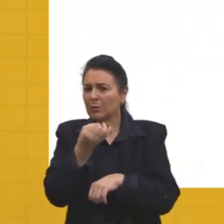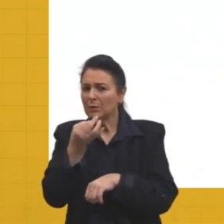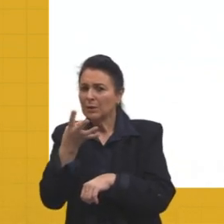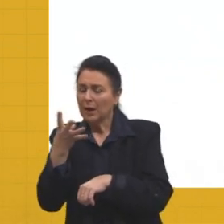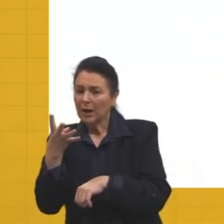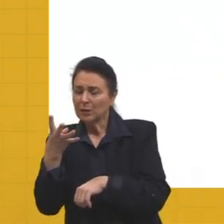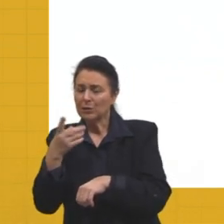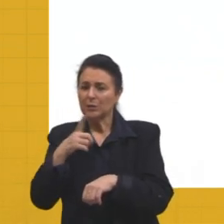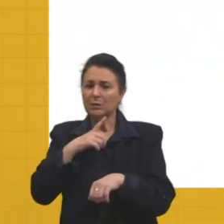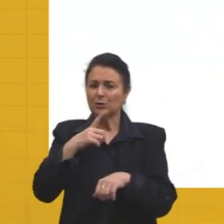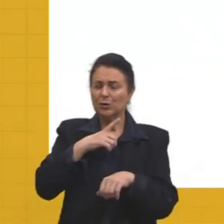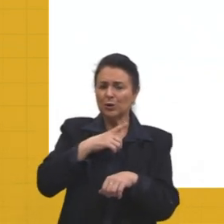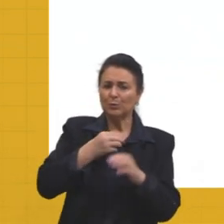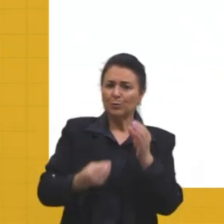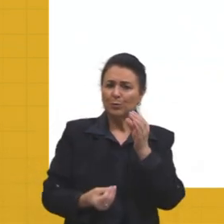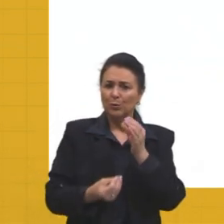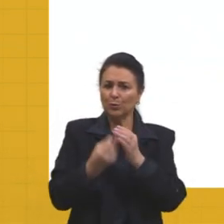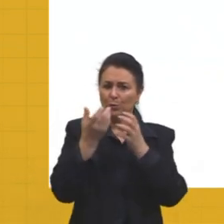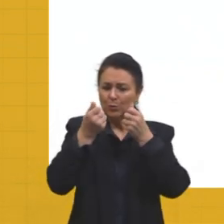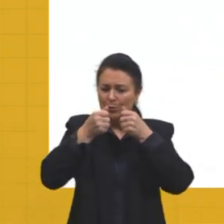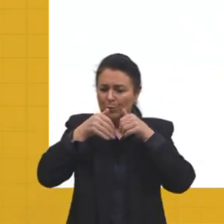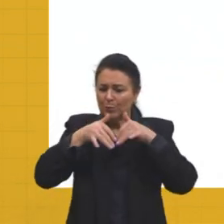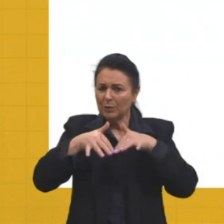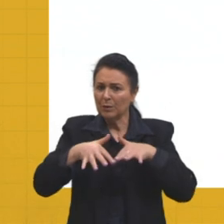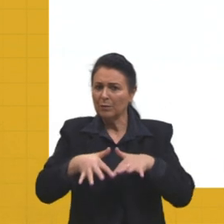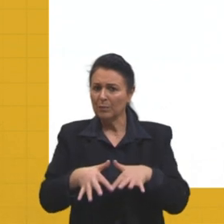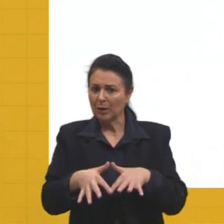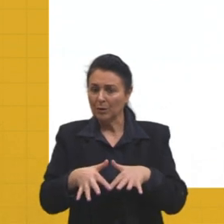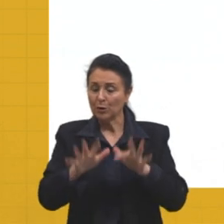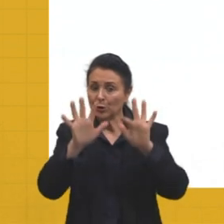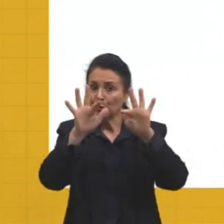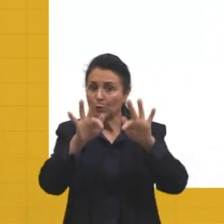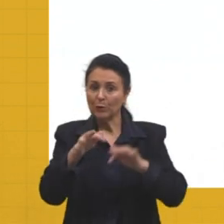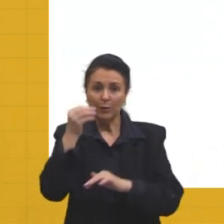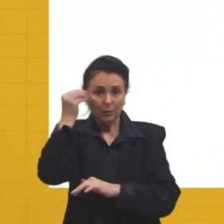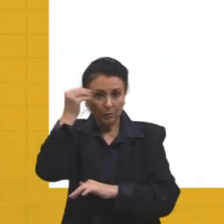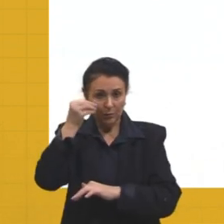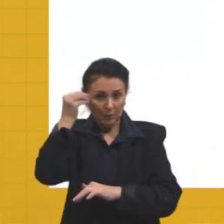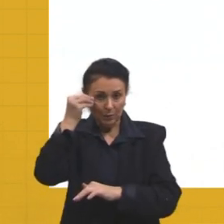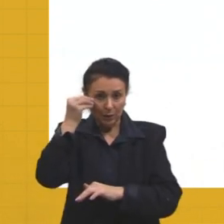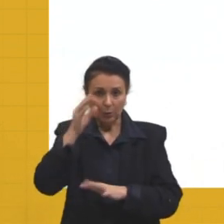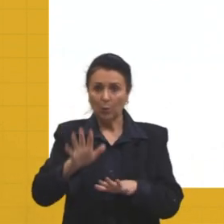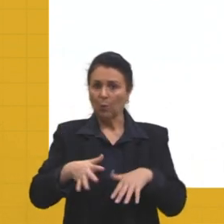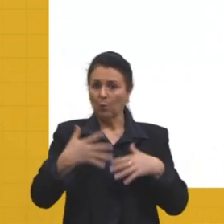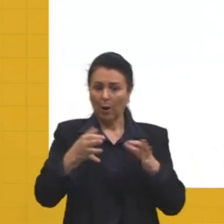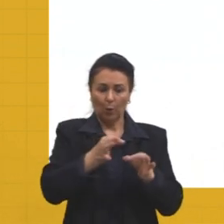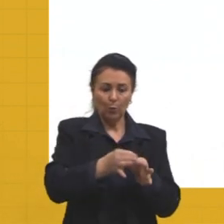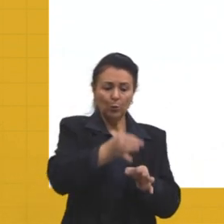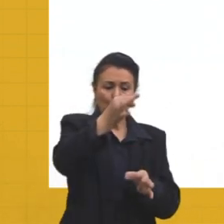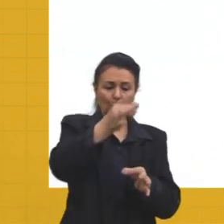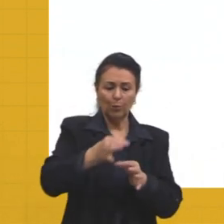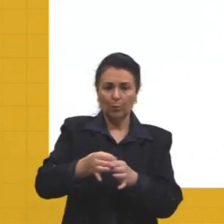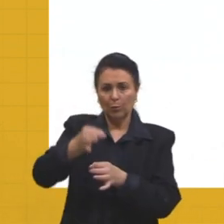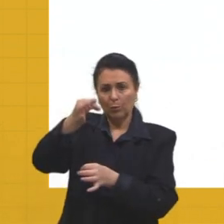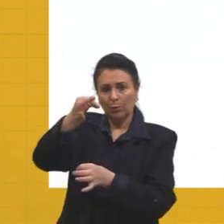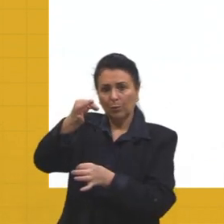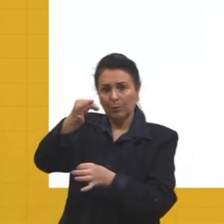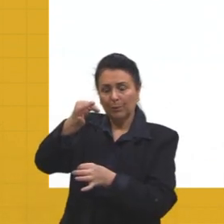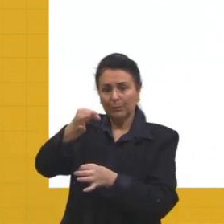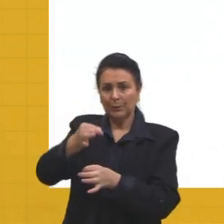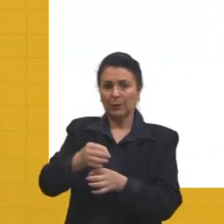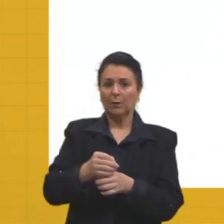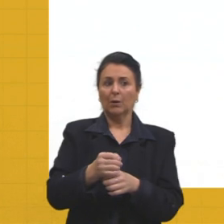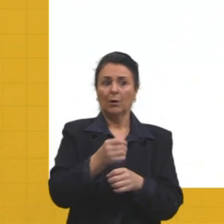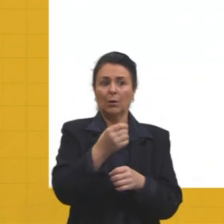ao final do teste foi obtida no tubo A, 1, B,